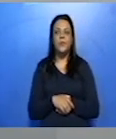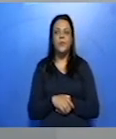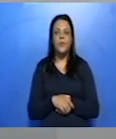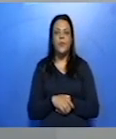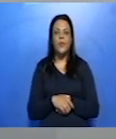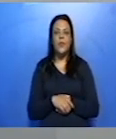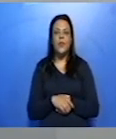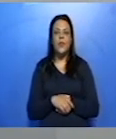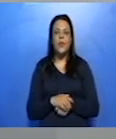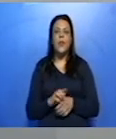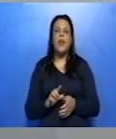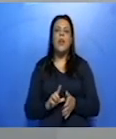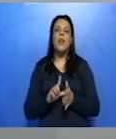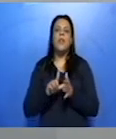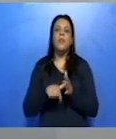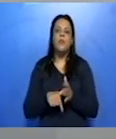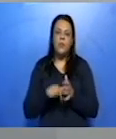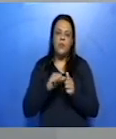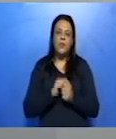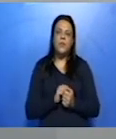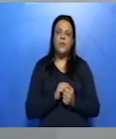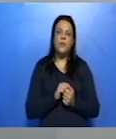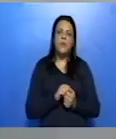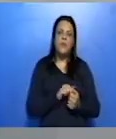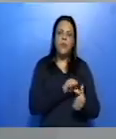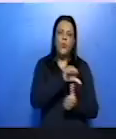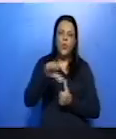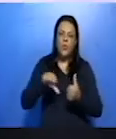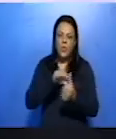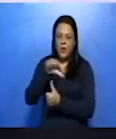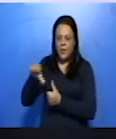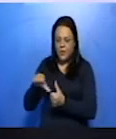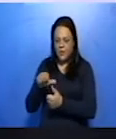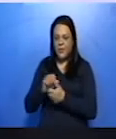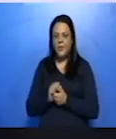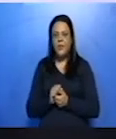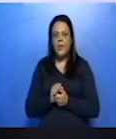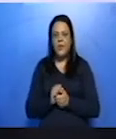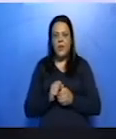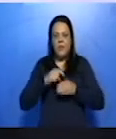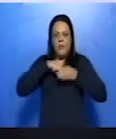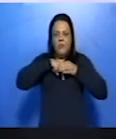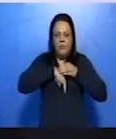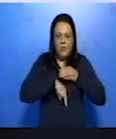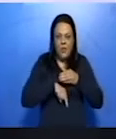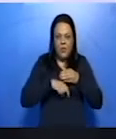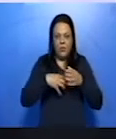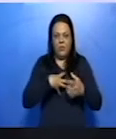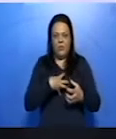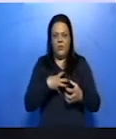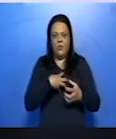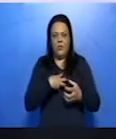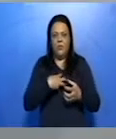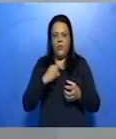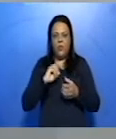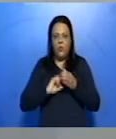Mudanças após a predição da cartomante, tanto no interior como no exterior da personagem. Então, quando ele tem essa